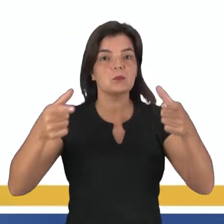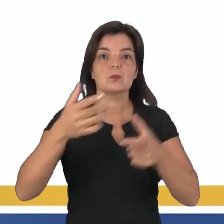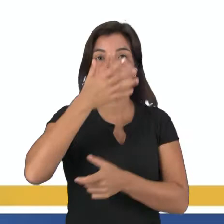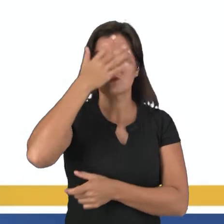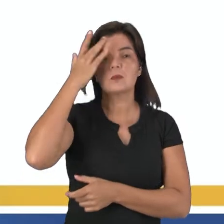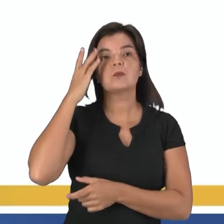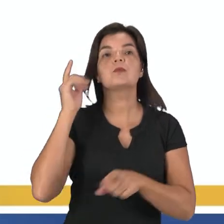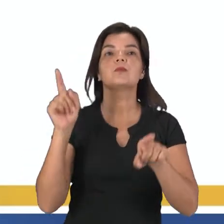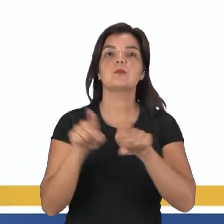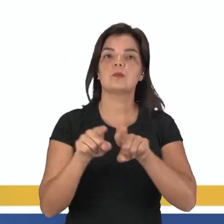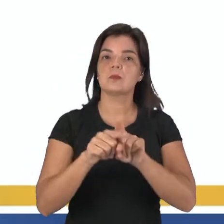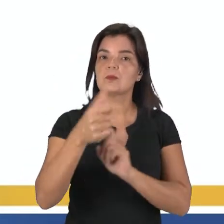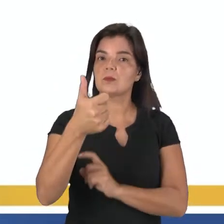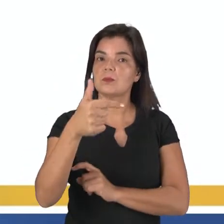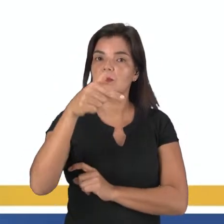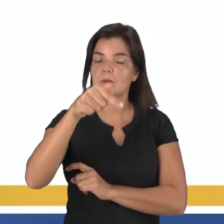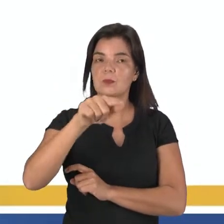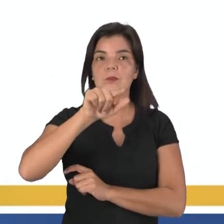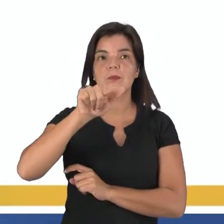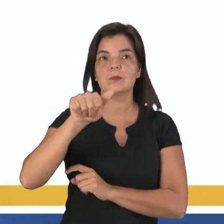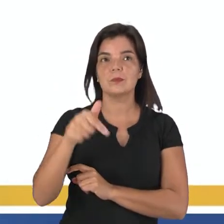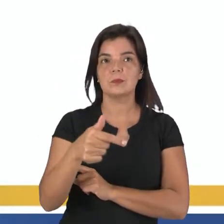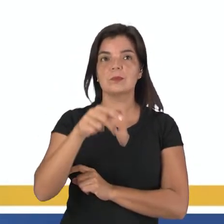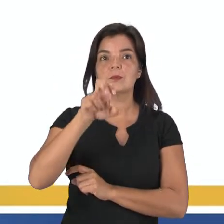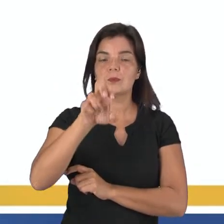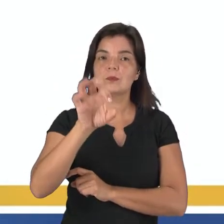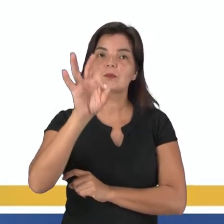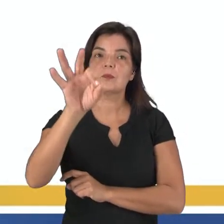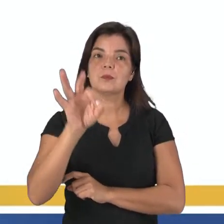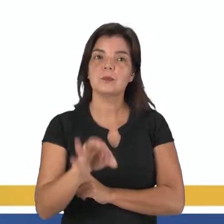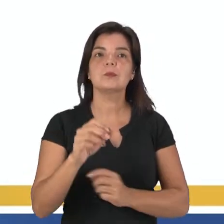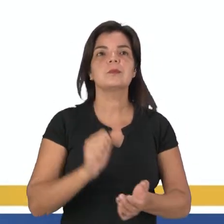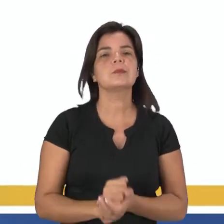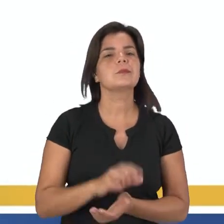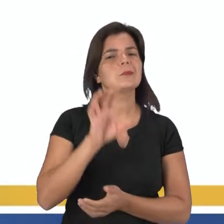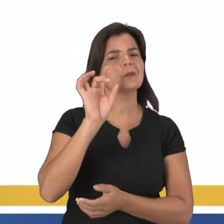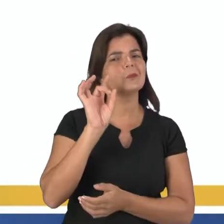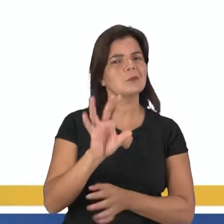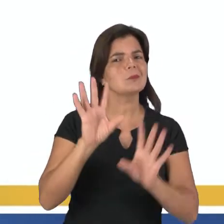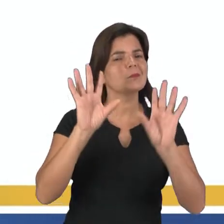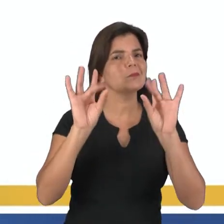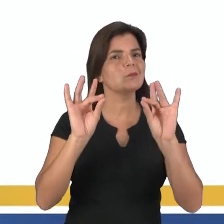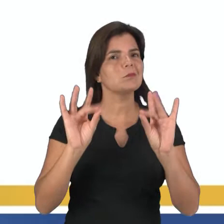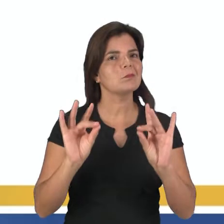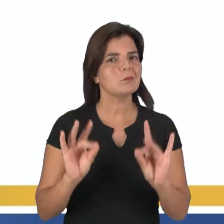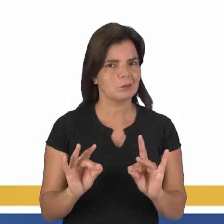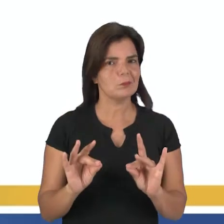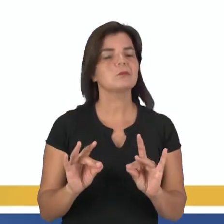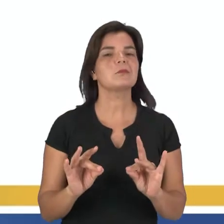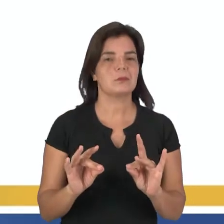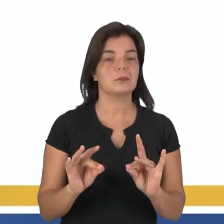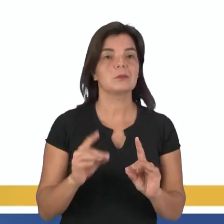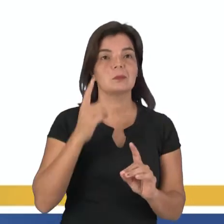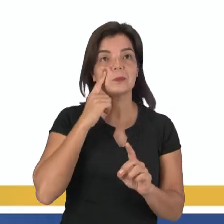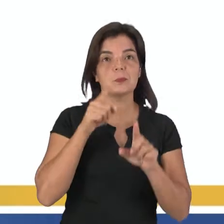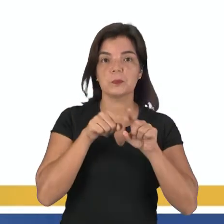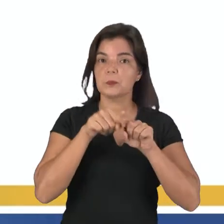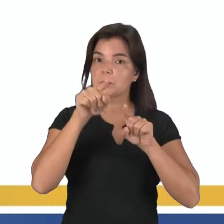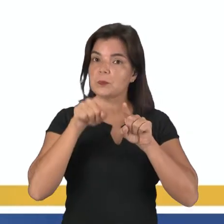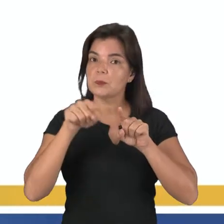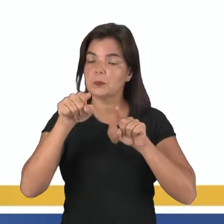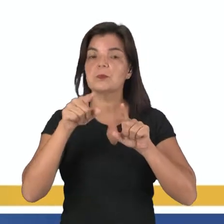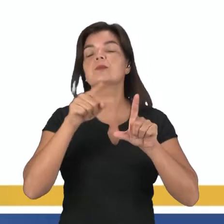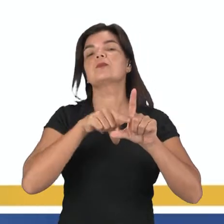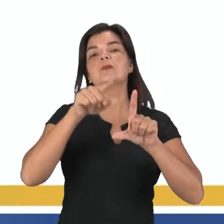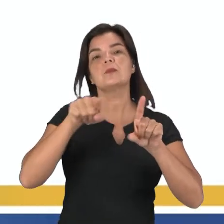moradores em 17,5%. Agora, só um detalhe nessas barras aí do nosso